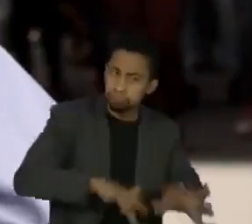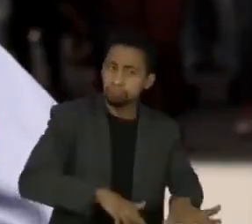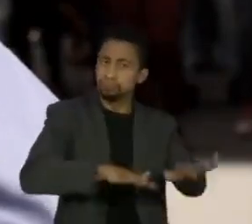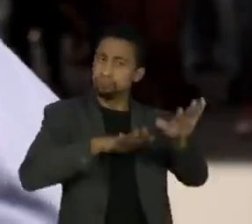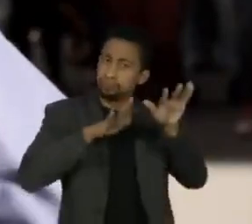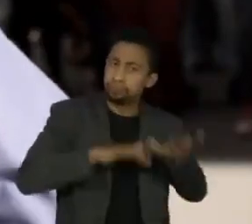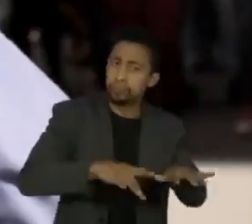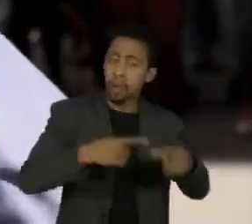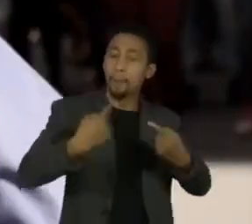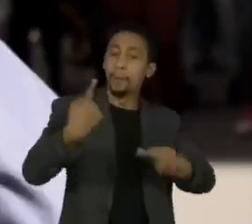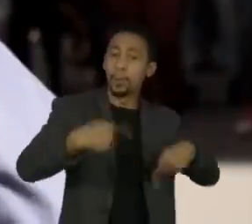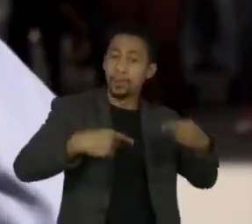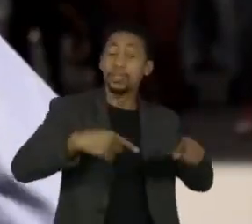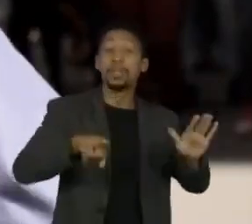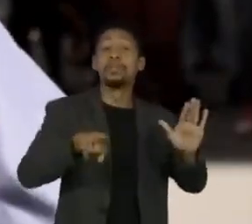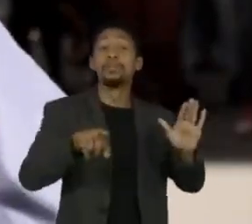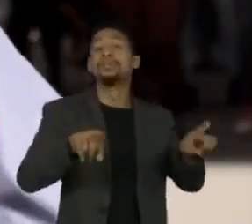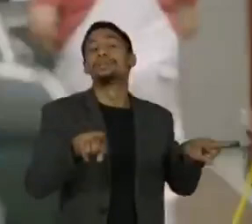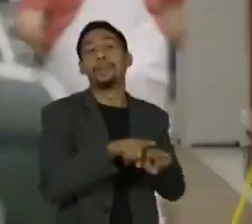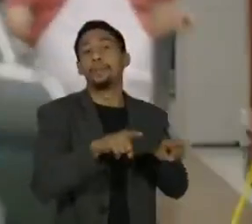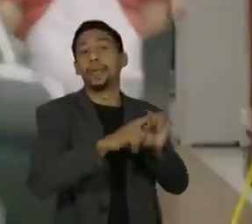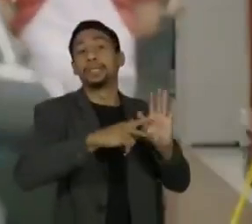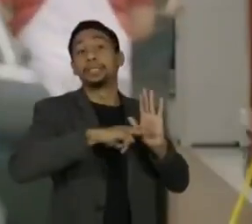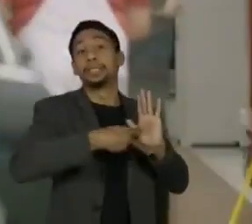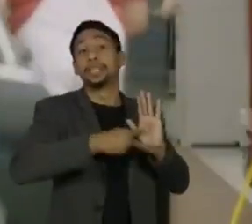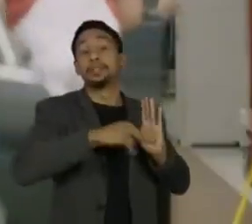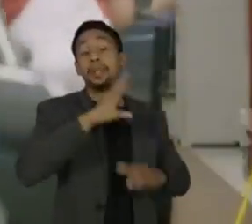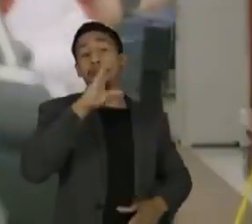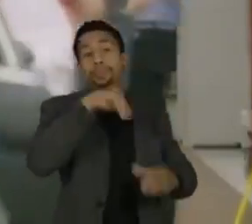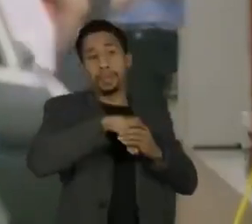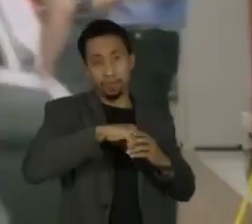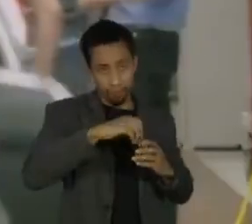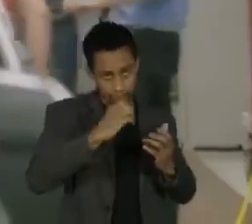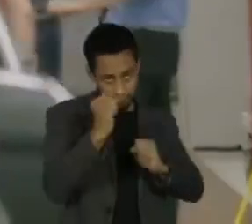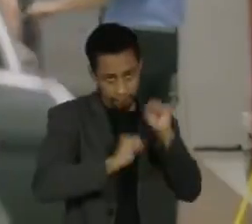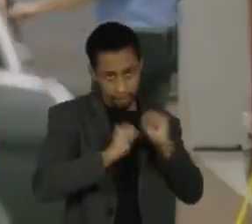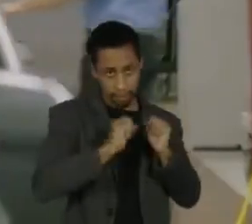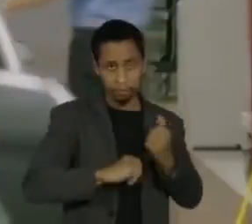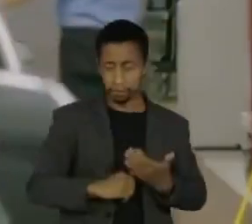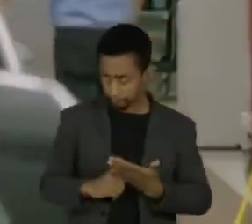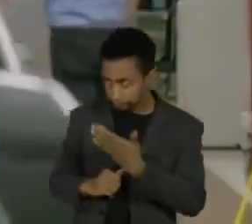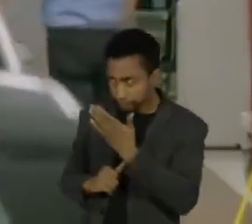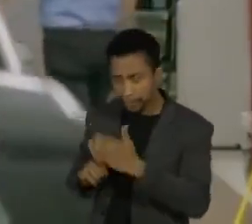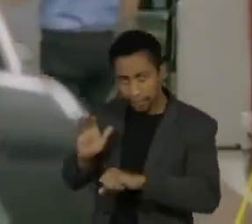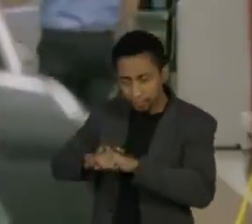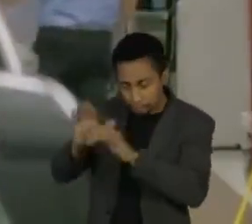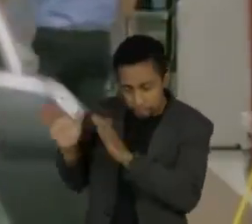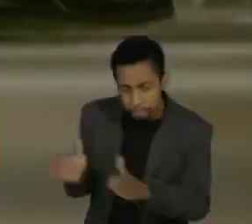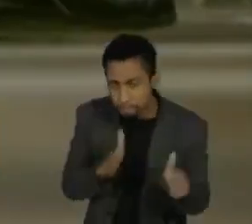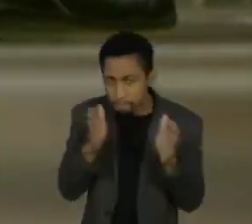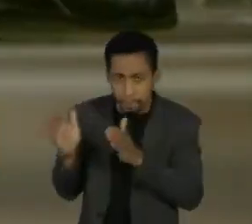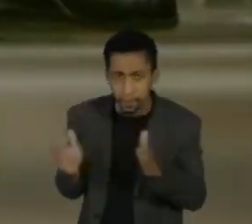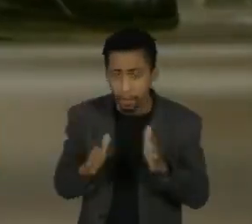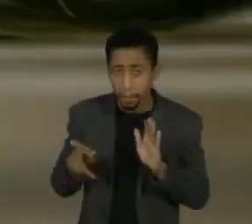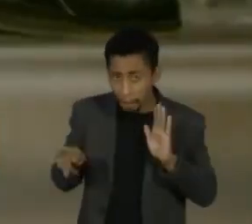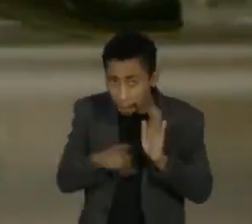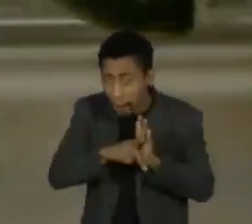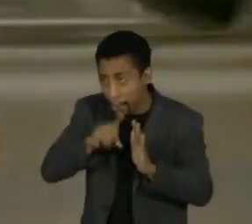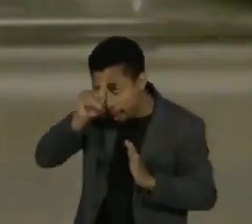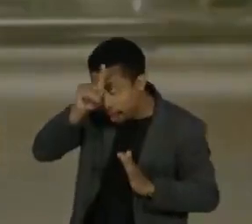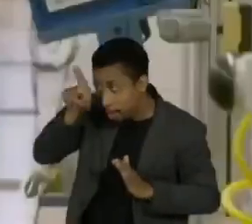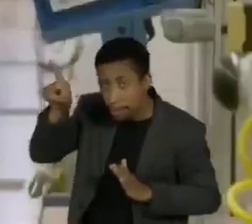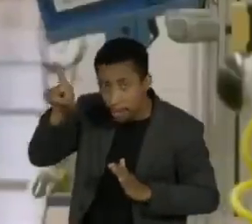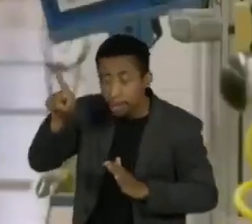militância sindical dentro da fábrica. A montadora alemã assumiu o compromisso de destinar 36 milhões e